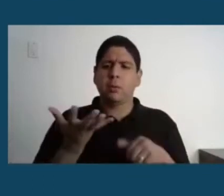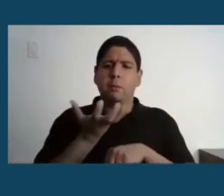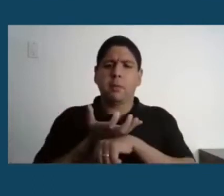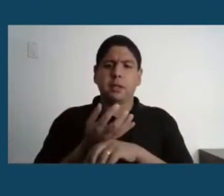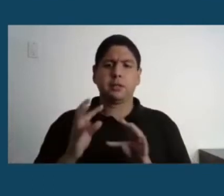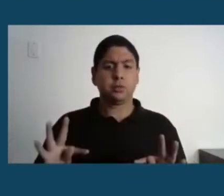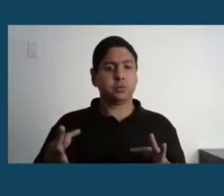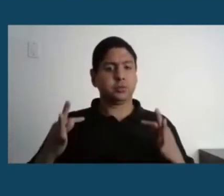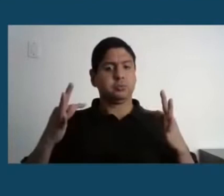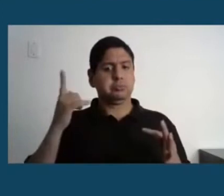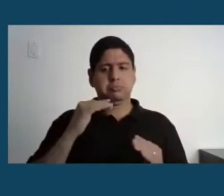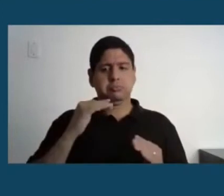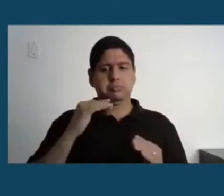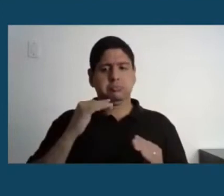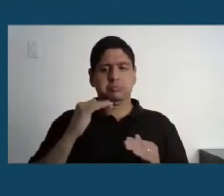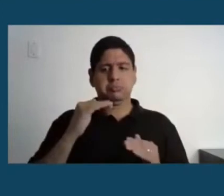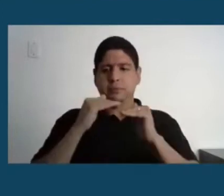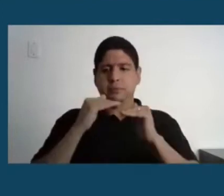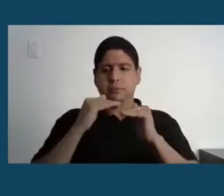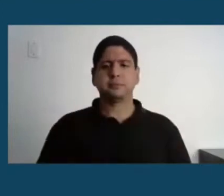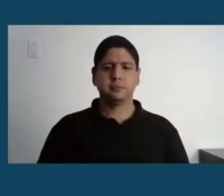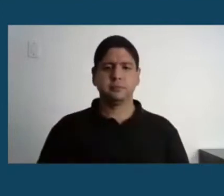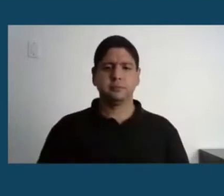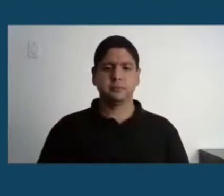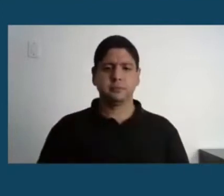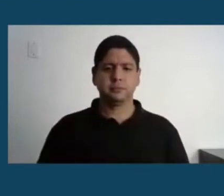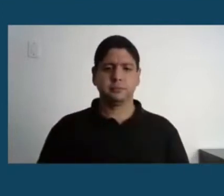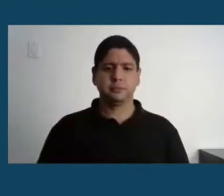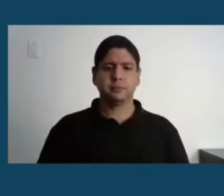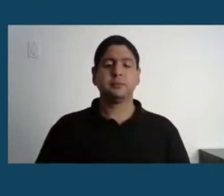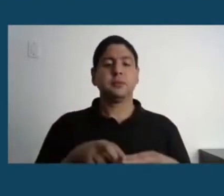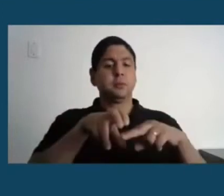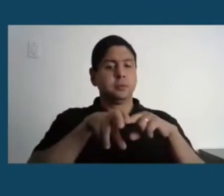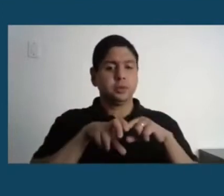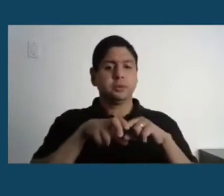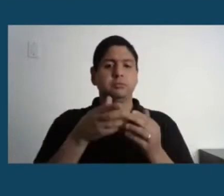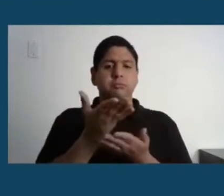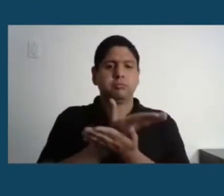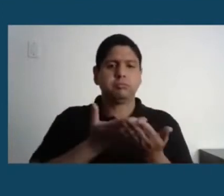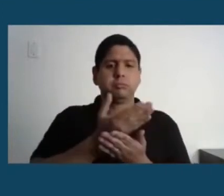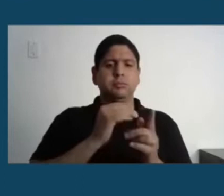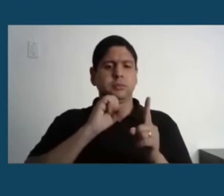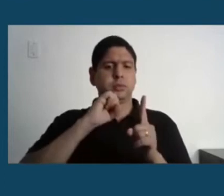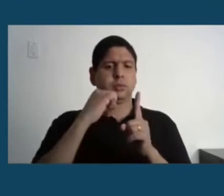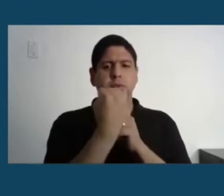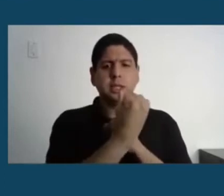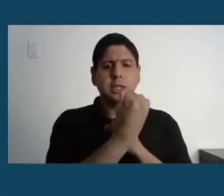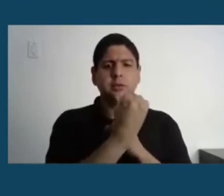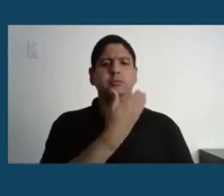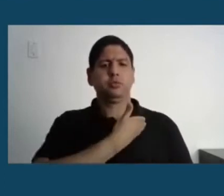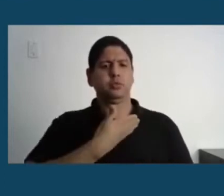forma de interagir com a sociedade, com o governo, com empresas